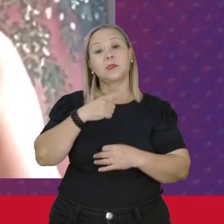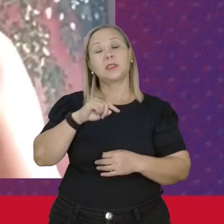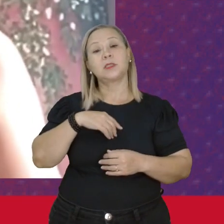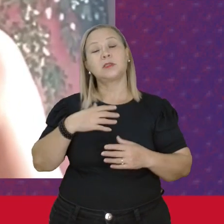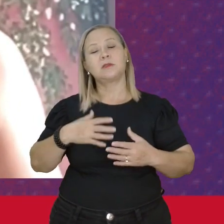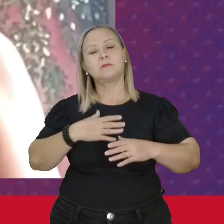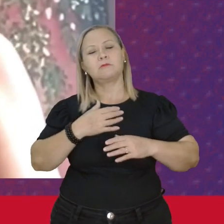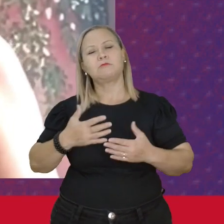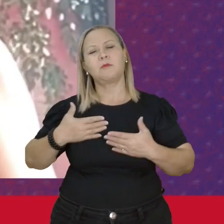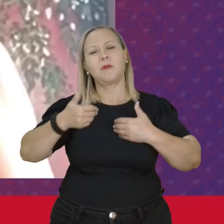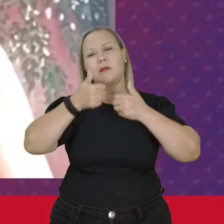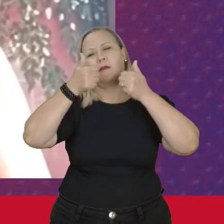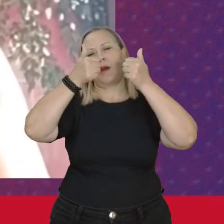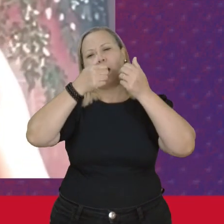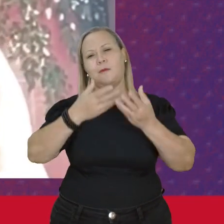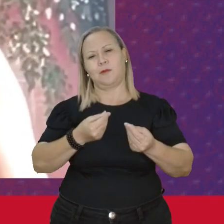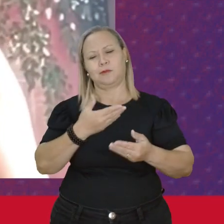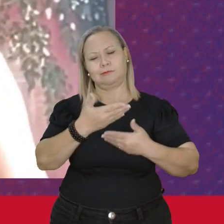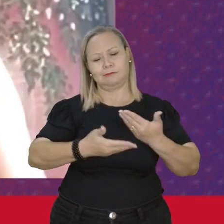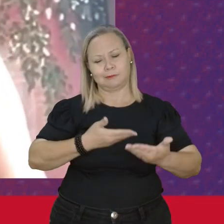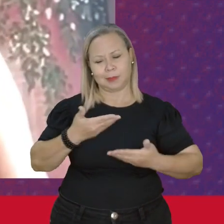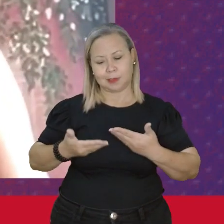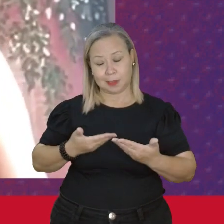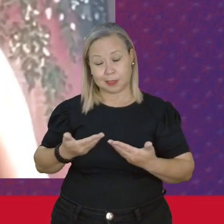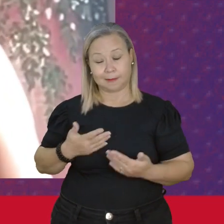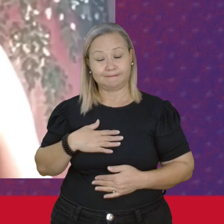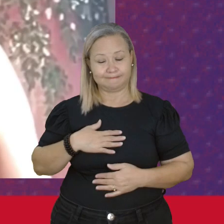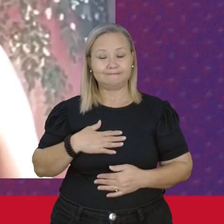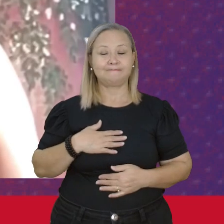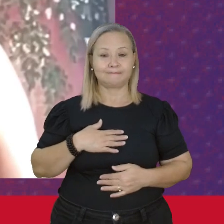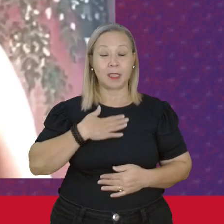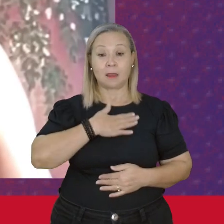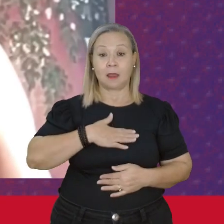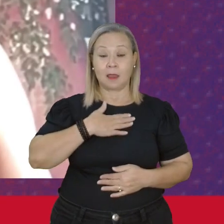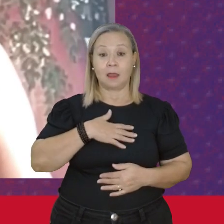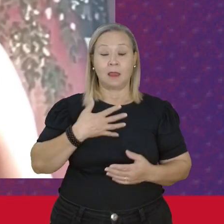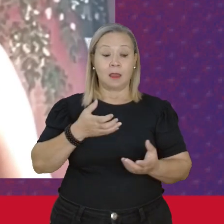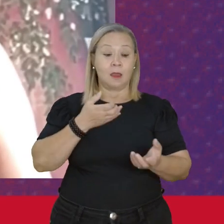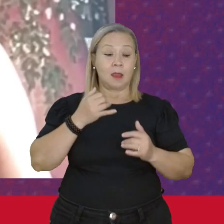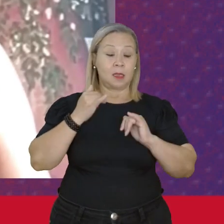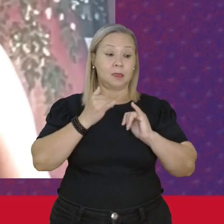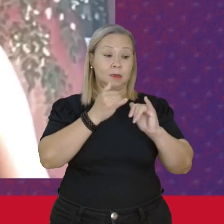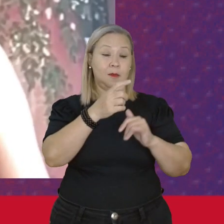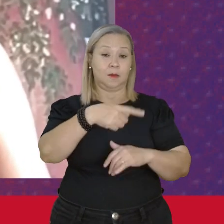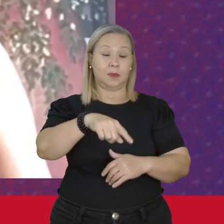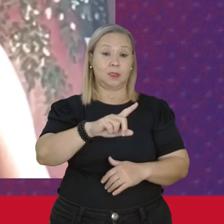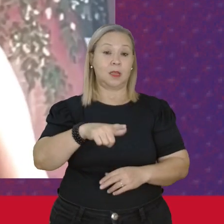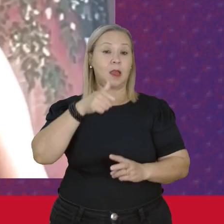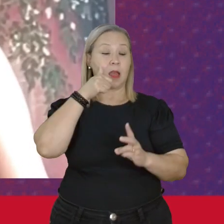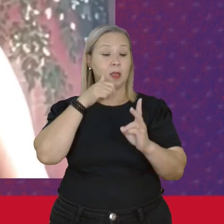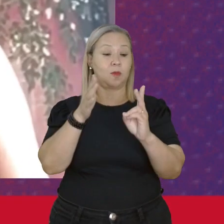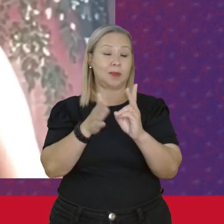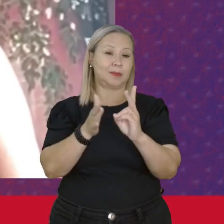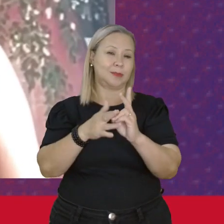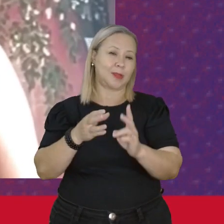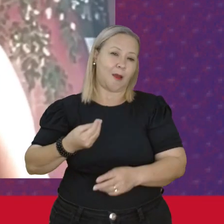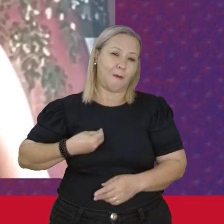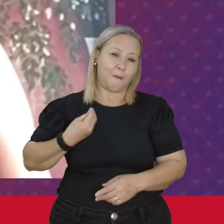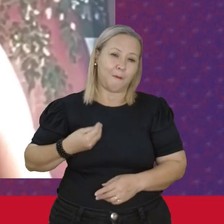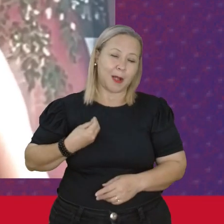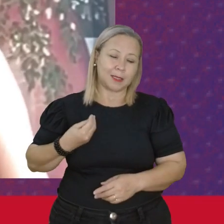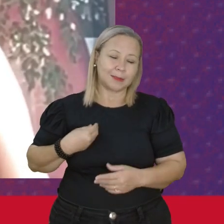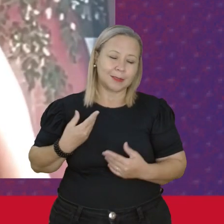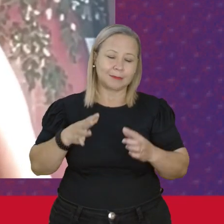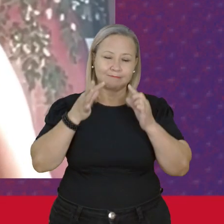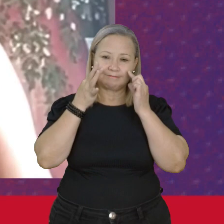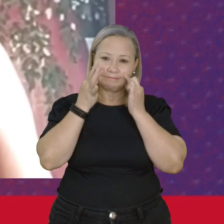relação Então Eu gostaria De dizer Para vocês Que as mulheres Indígenas Elas estão Presentes No cenário